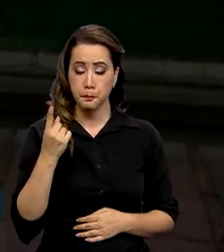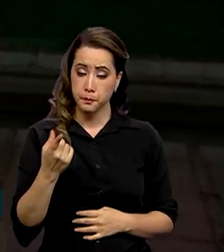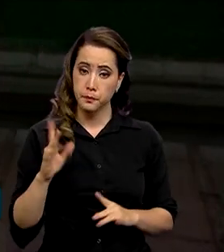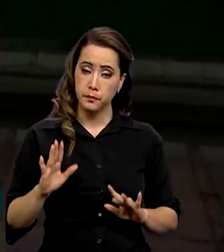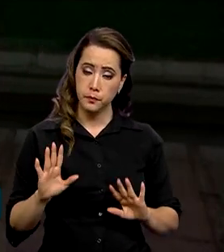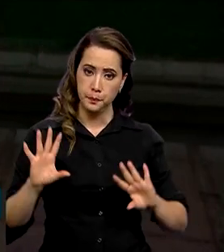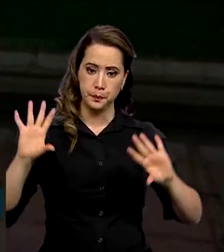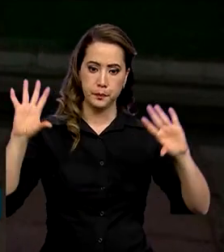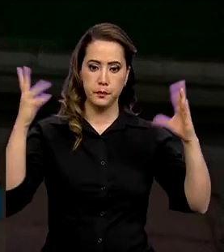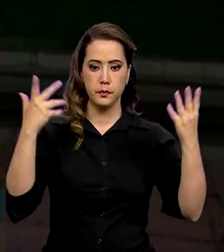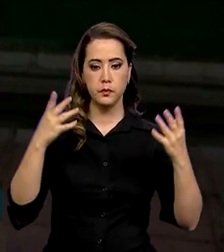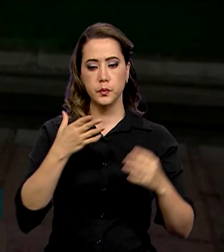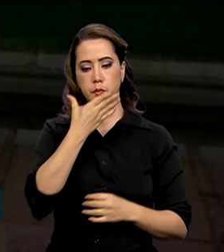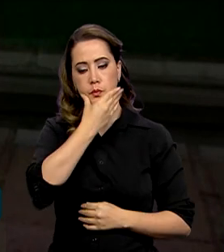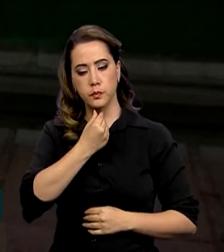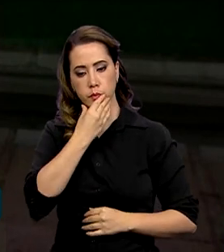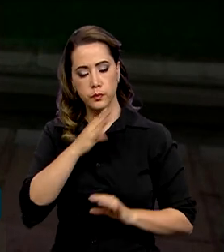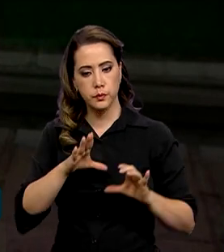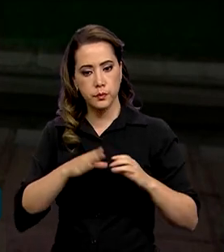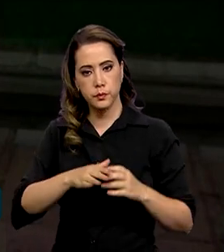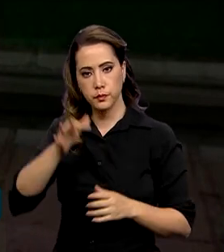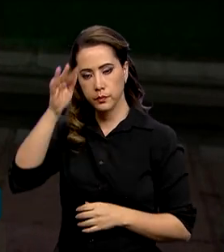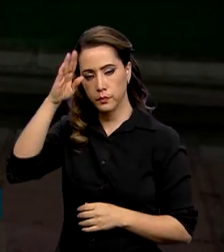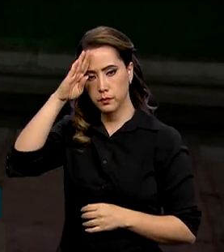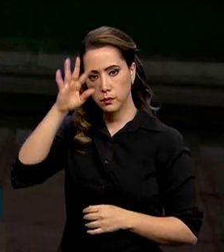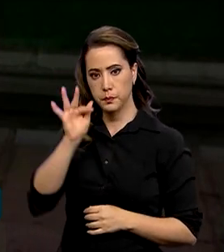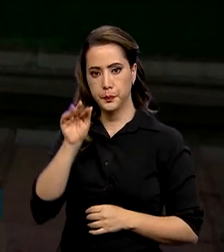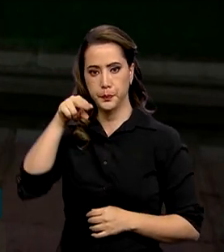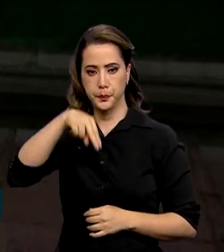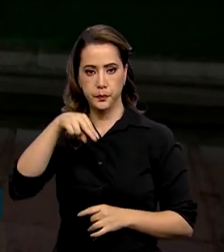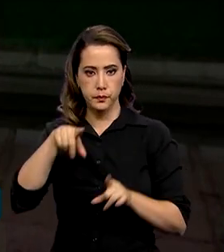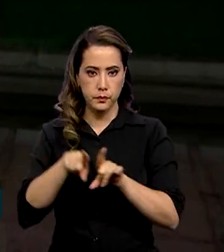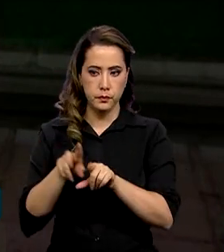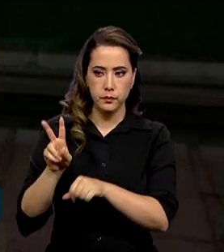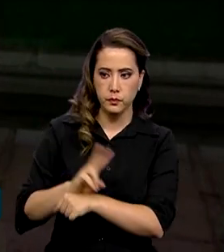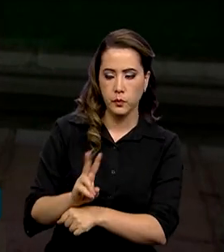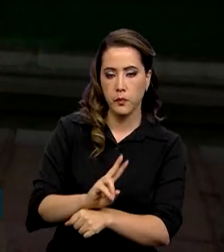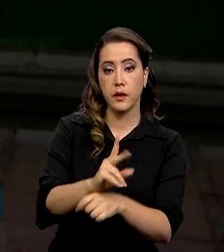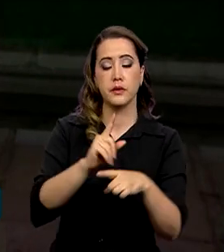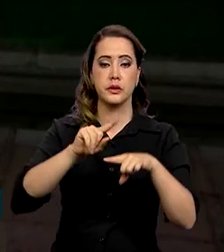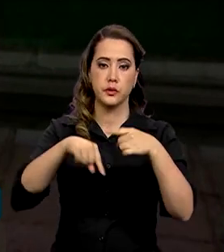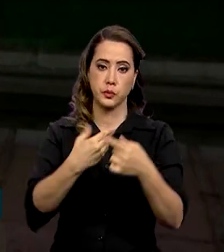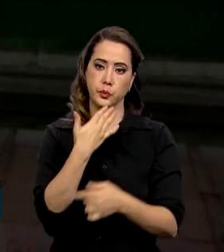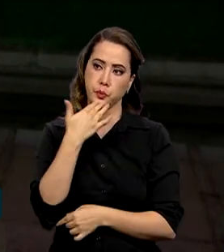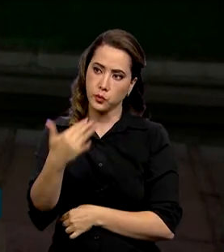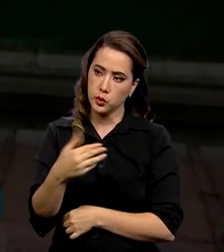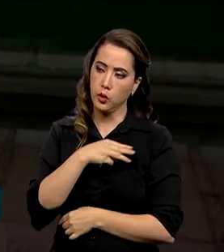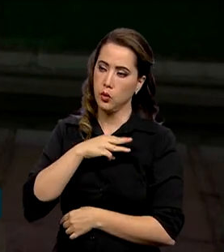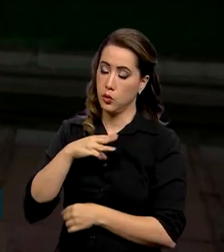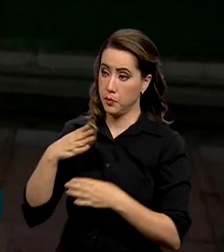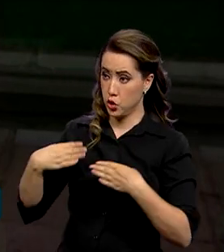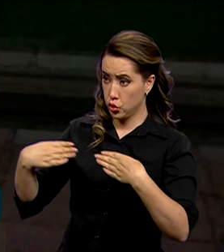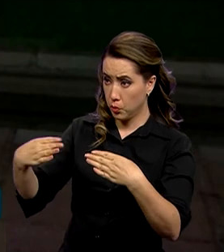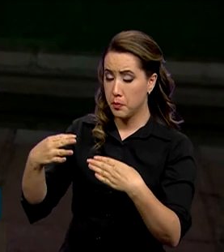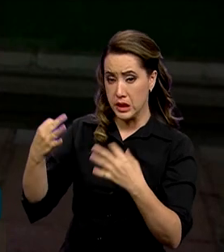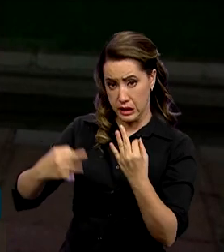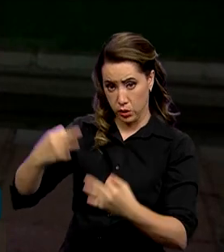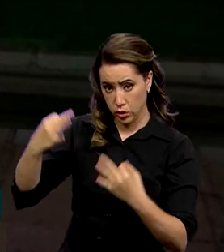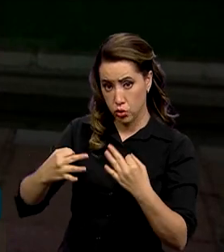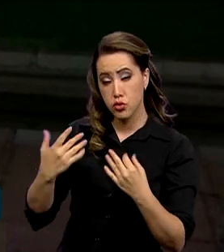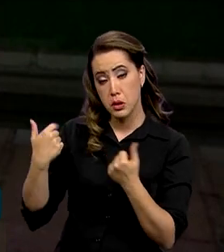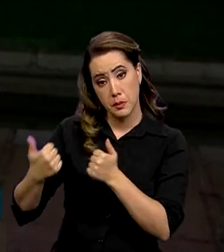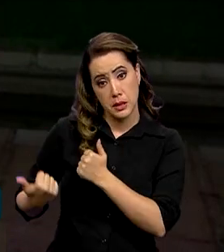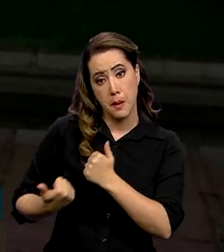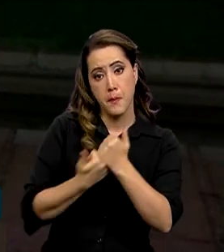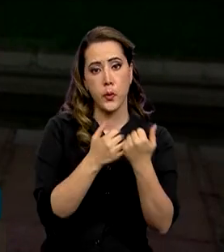homens da Força Nacional após pedido do governo do Distrito Federal ao Ministério da Justiça e Segurança Pública.